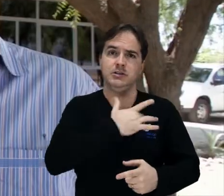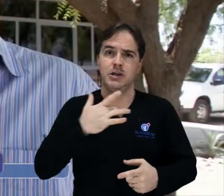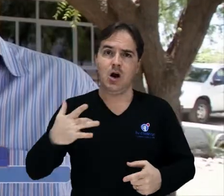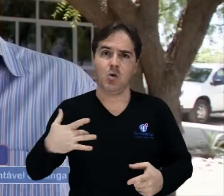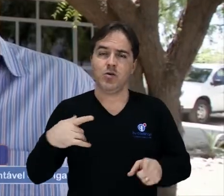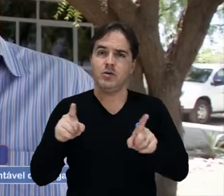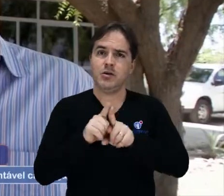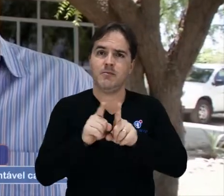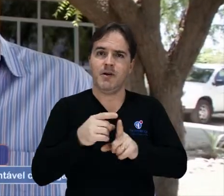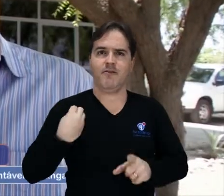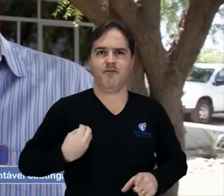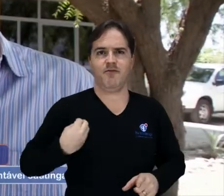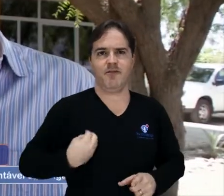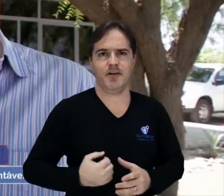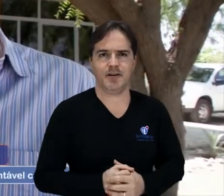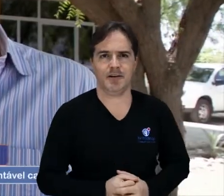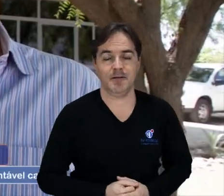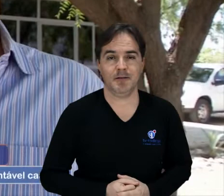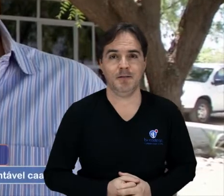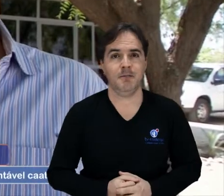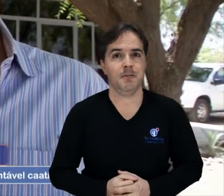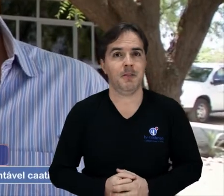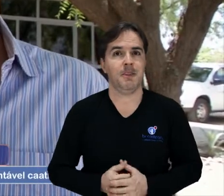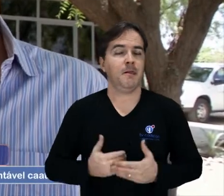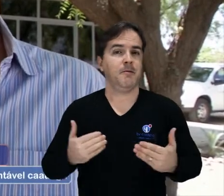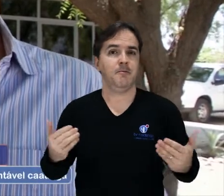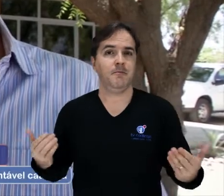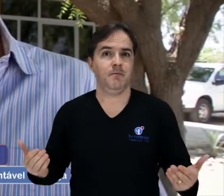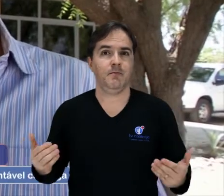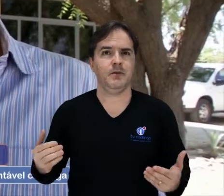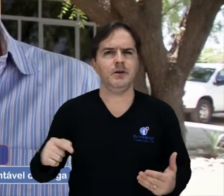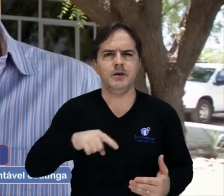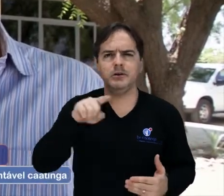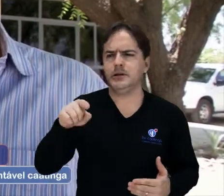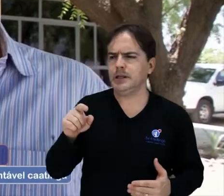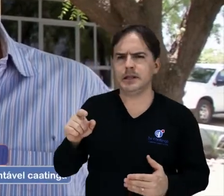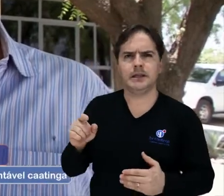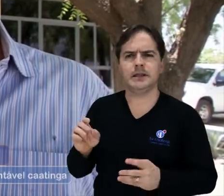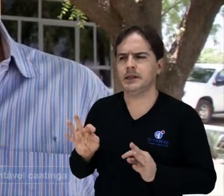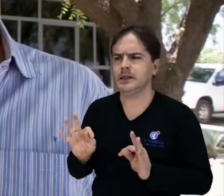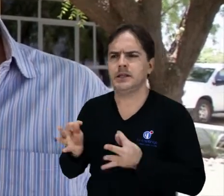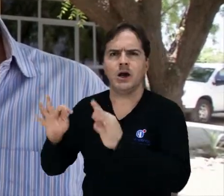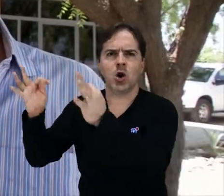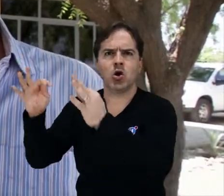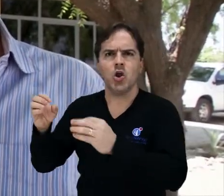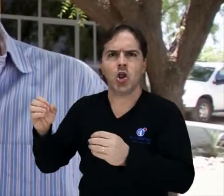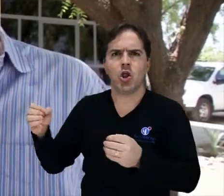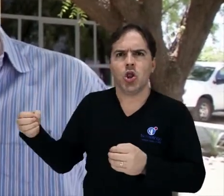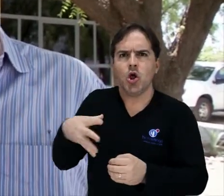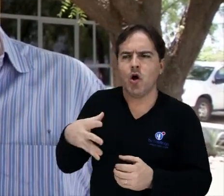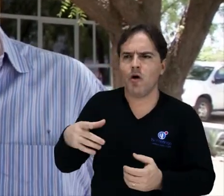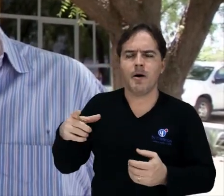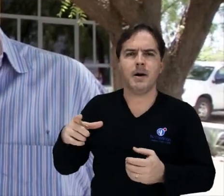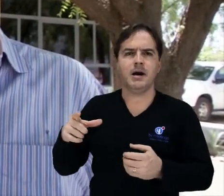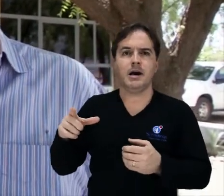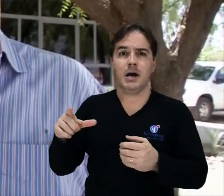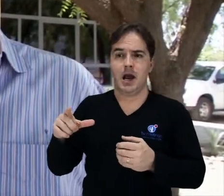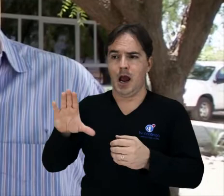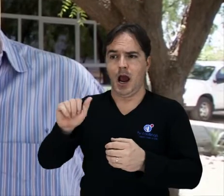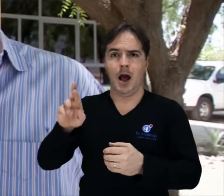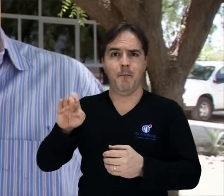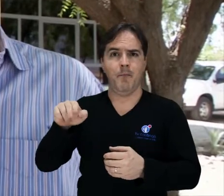precisávamos de alguém que nos ajudasse a pensar o que seria essa tecnologia de baixa emissão de carbono no semiárido.